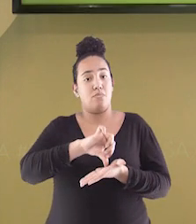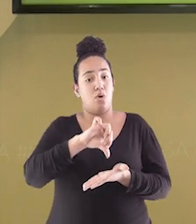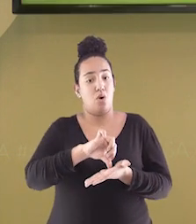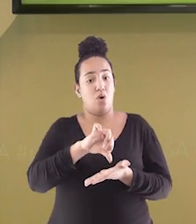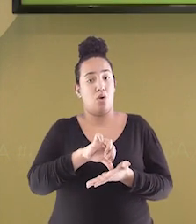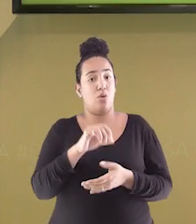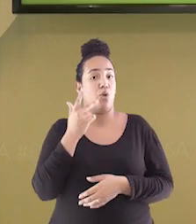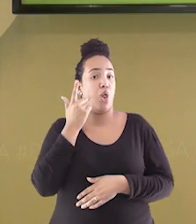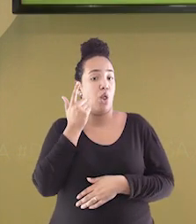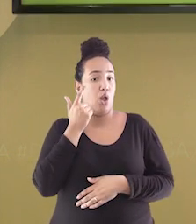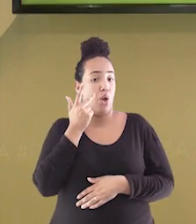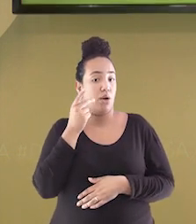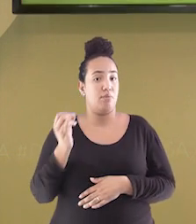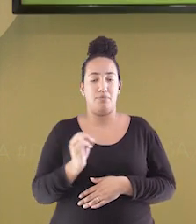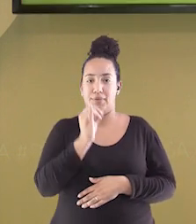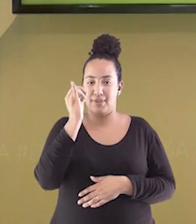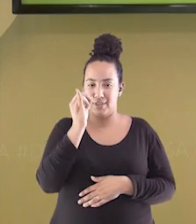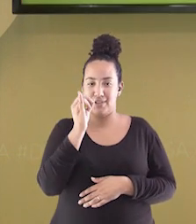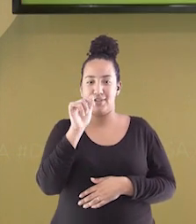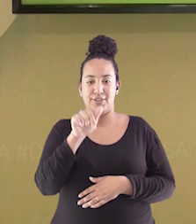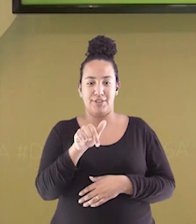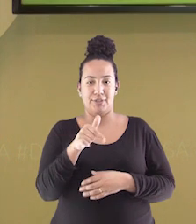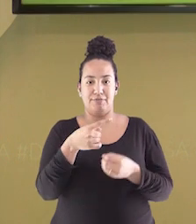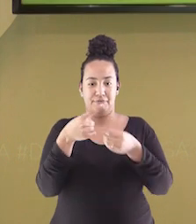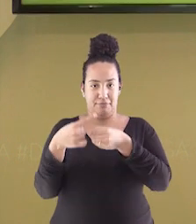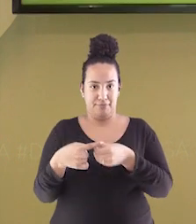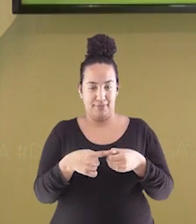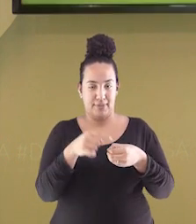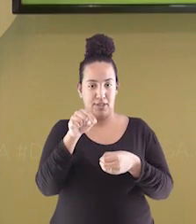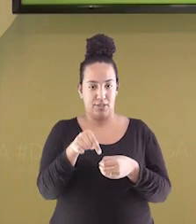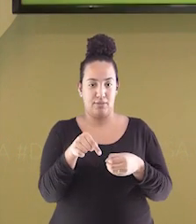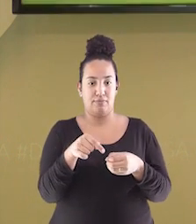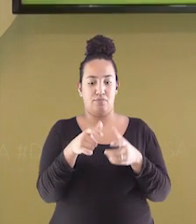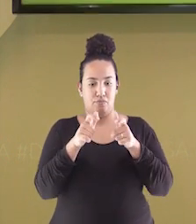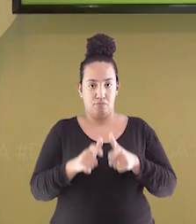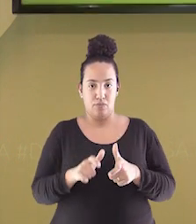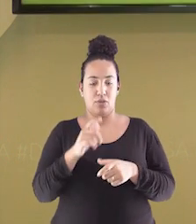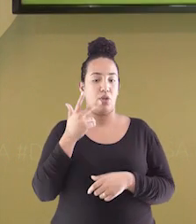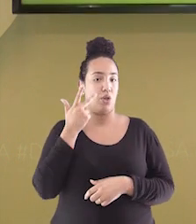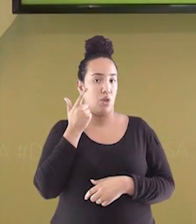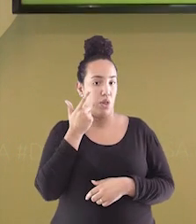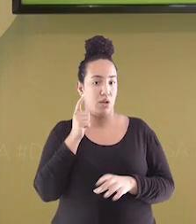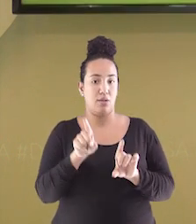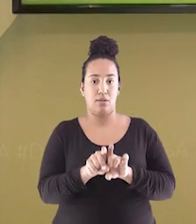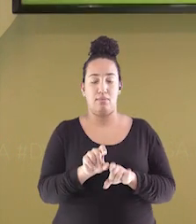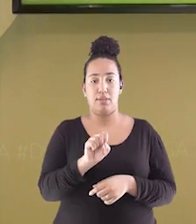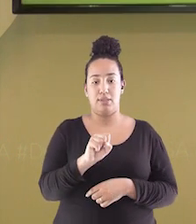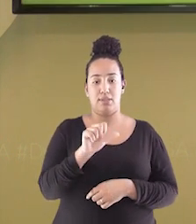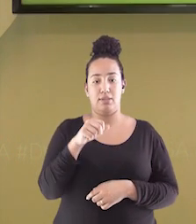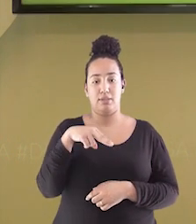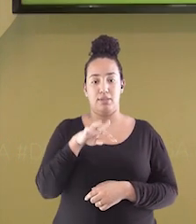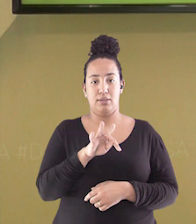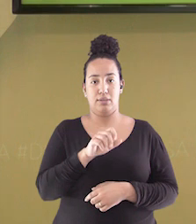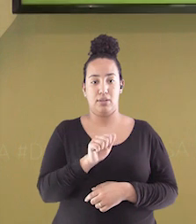industrial de confecções, com destaque para os bairros de Glória e Santa Inês, que integram